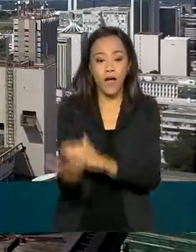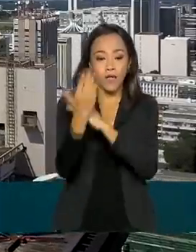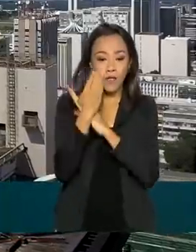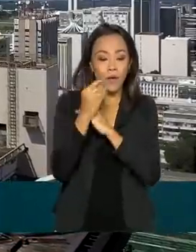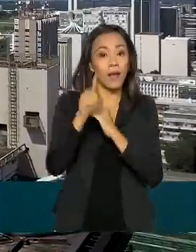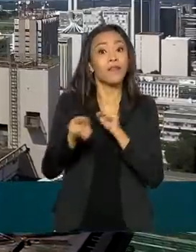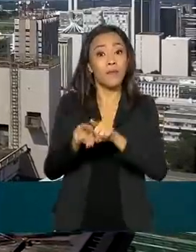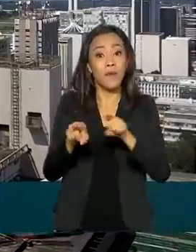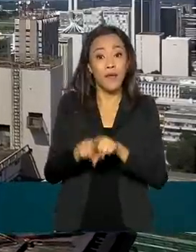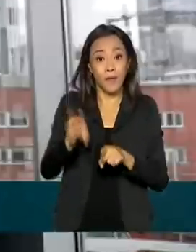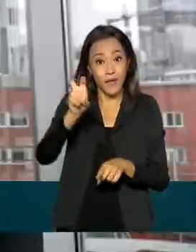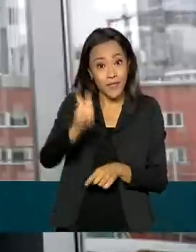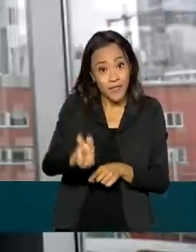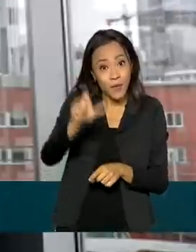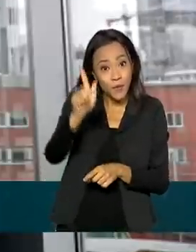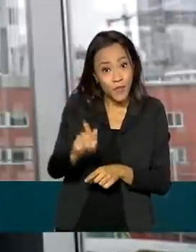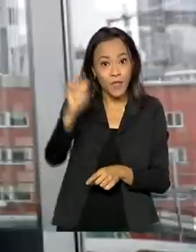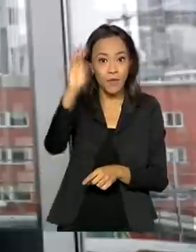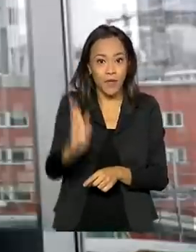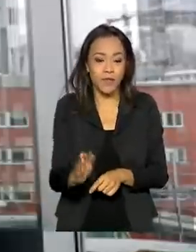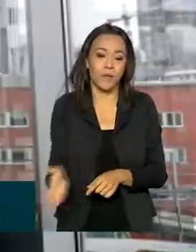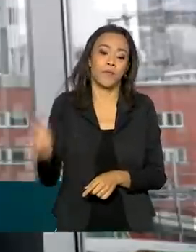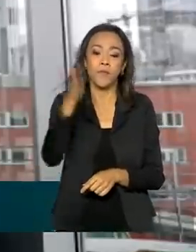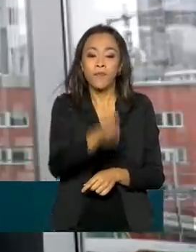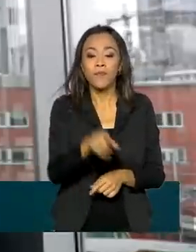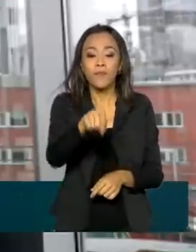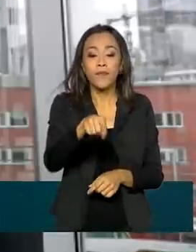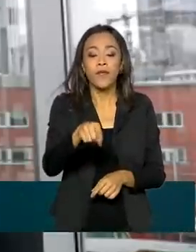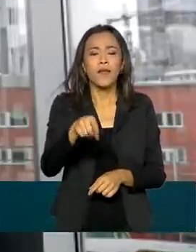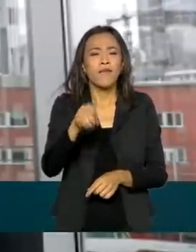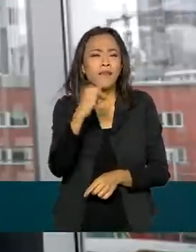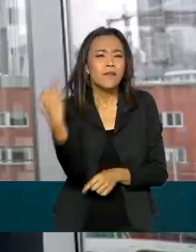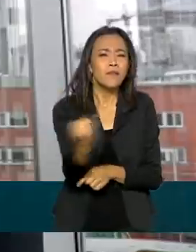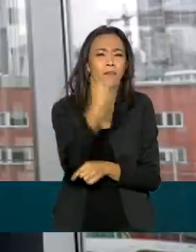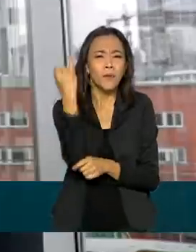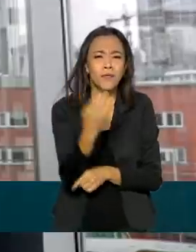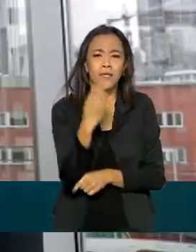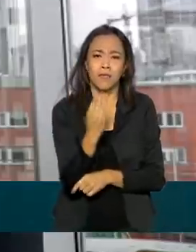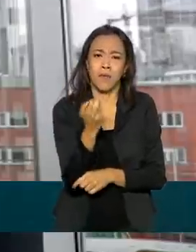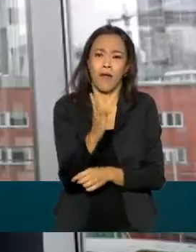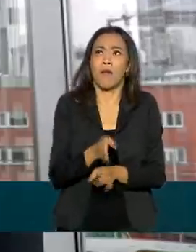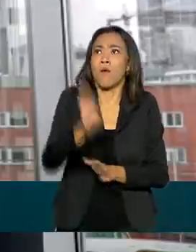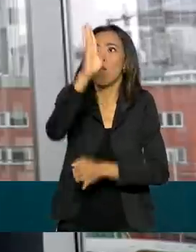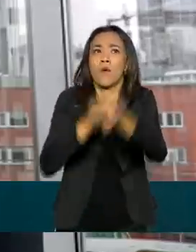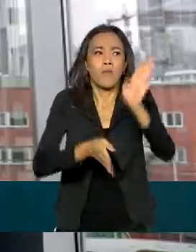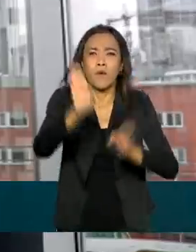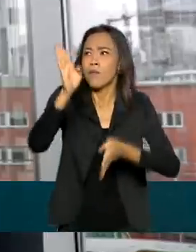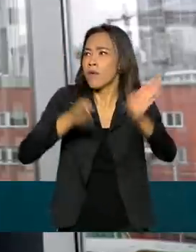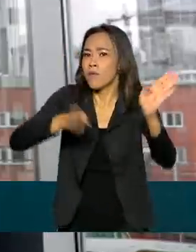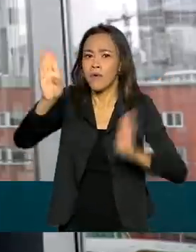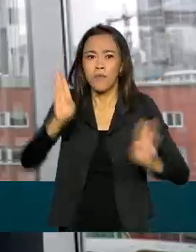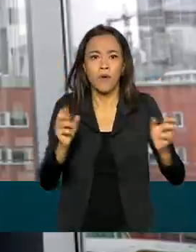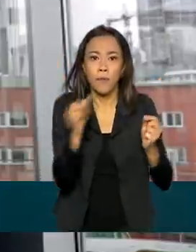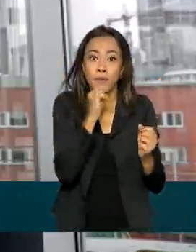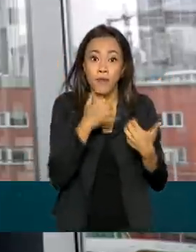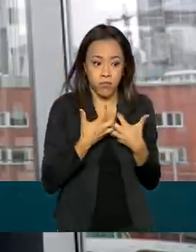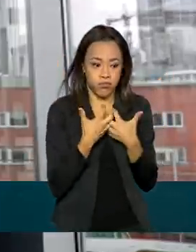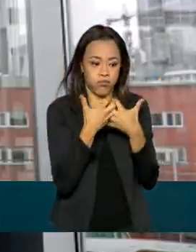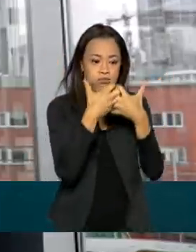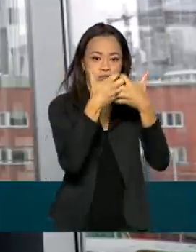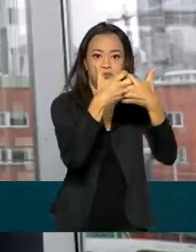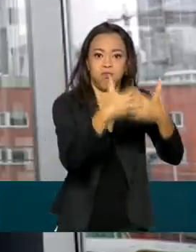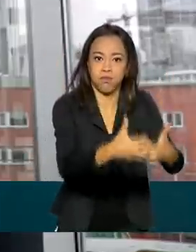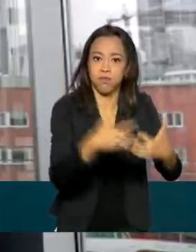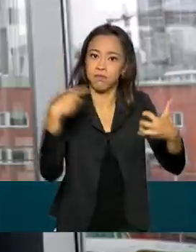5G no país. A cobertura será fundamental nas rodovias para que se possibilite, por exemplo, o transporte autônomo de